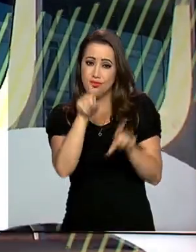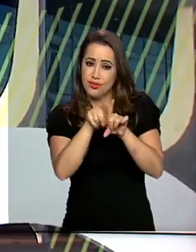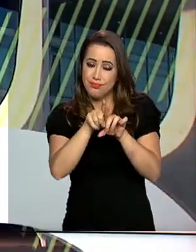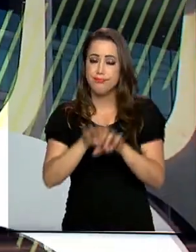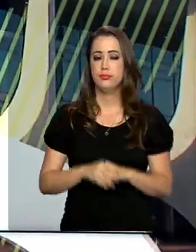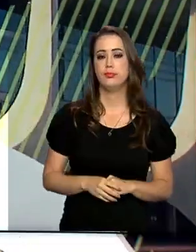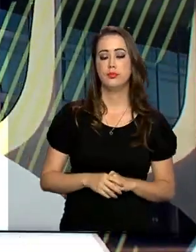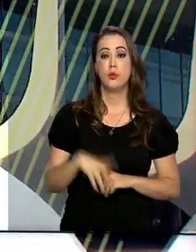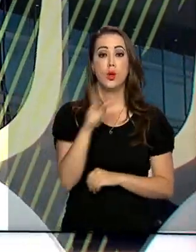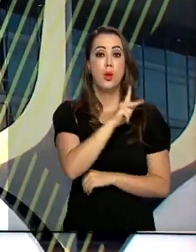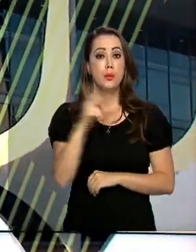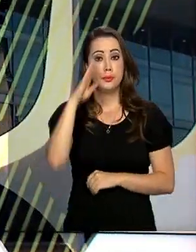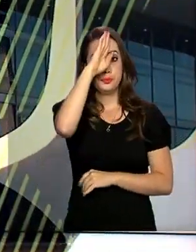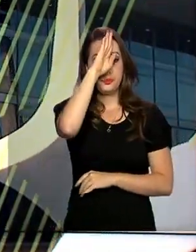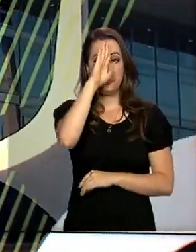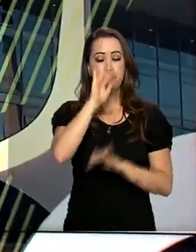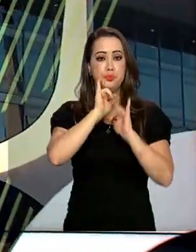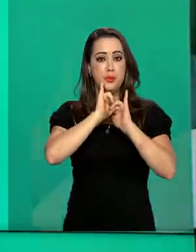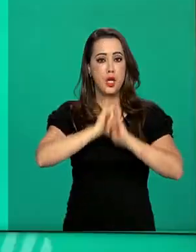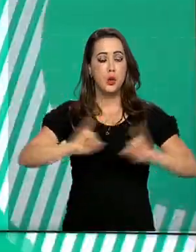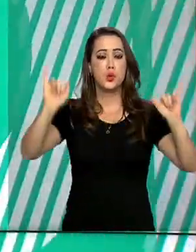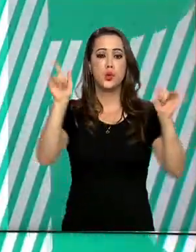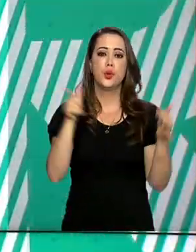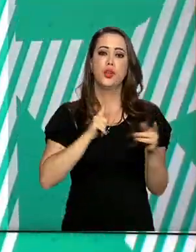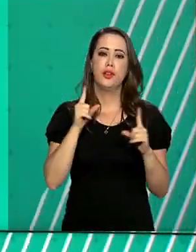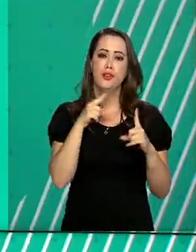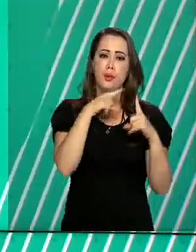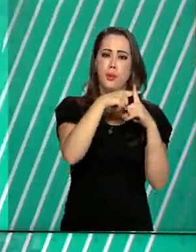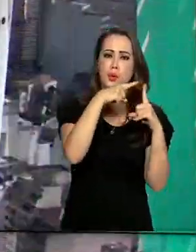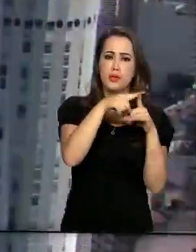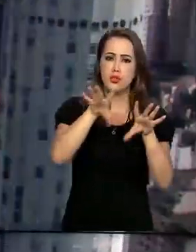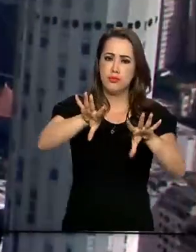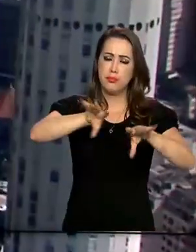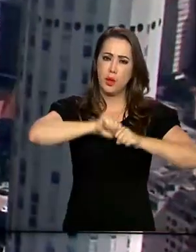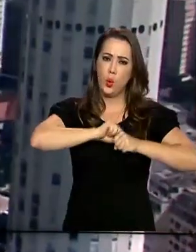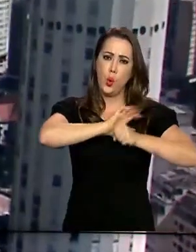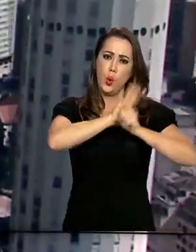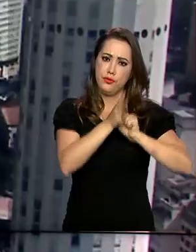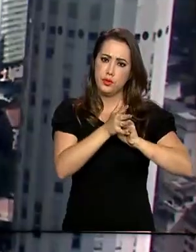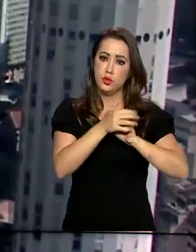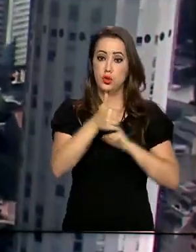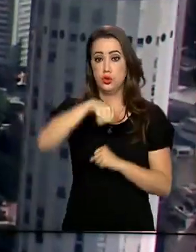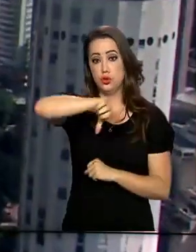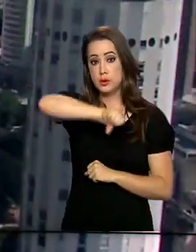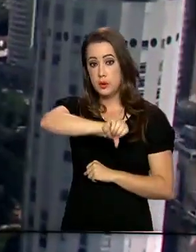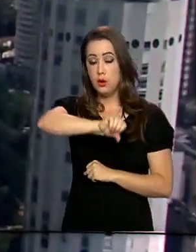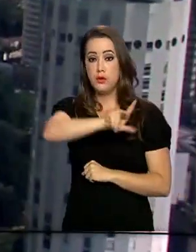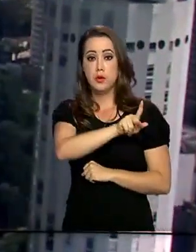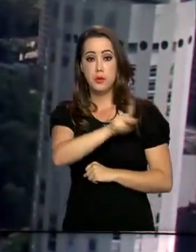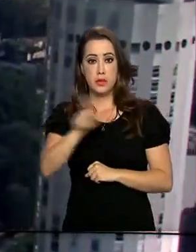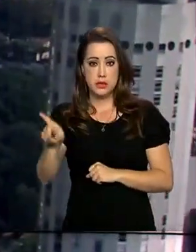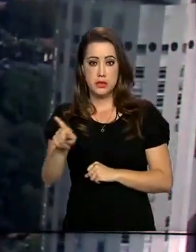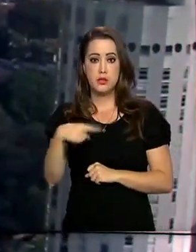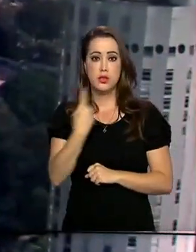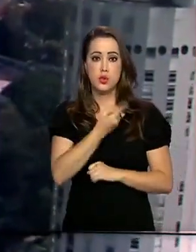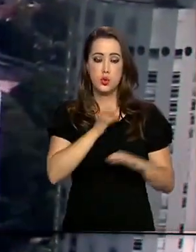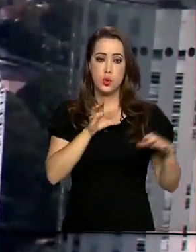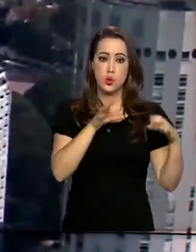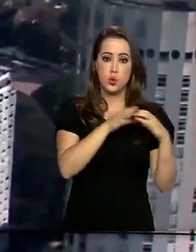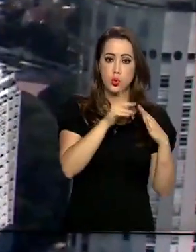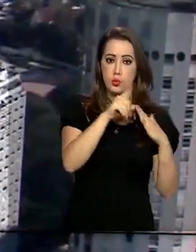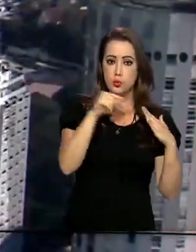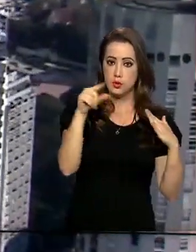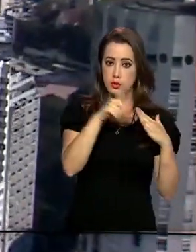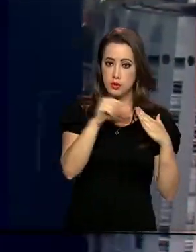Bolsonaro anunciou hoje que teve resultado positivo em teste para a Covid-19. O presidente recebeu nossa equipe no